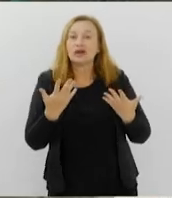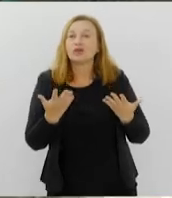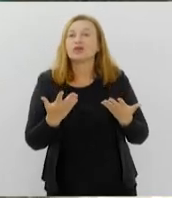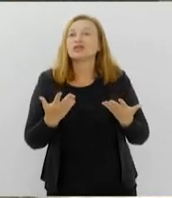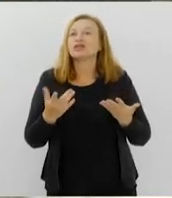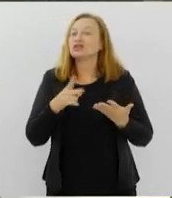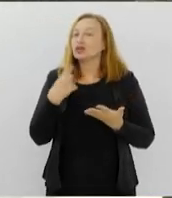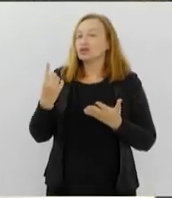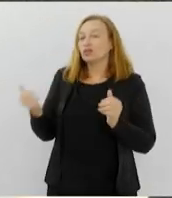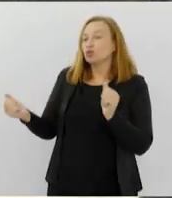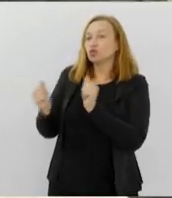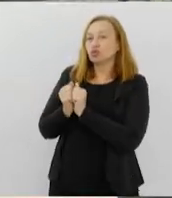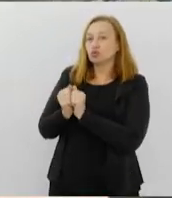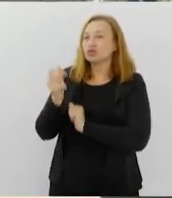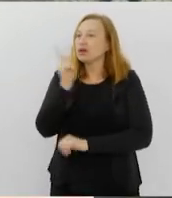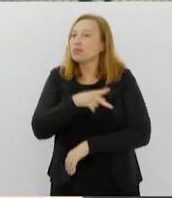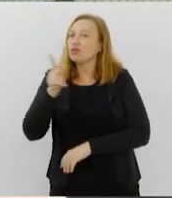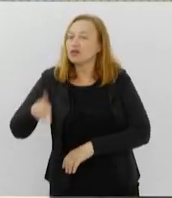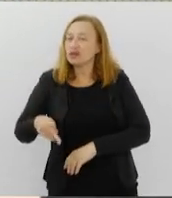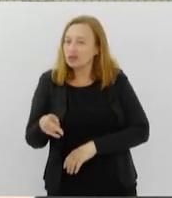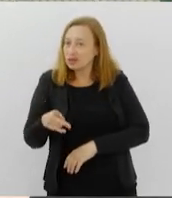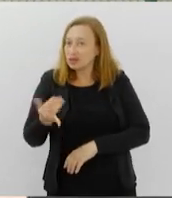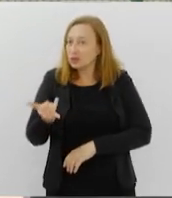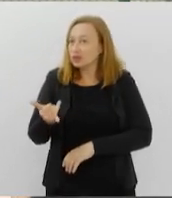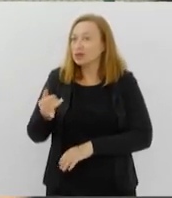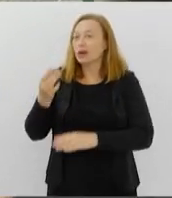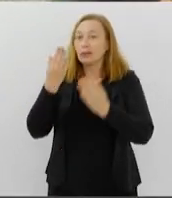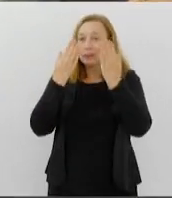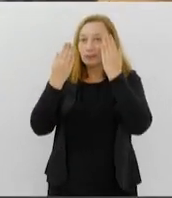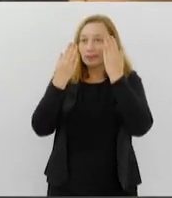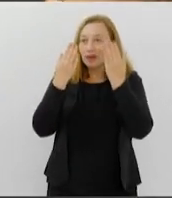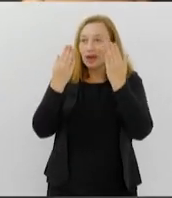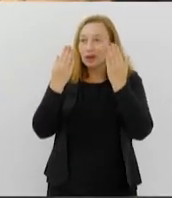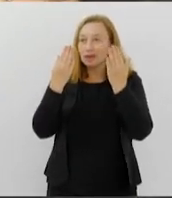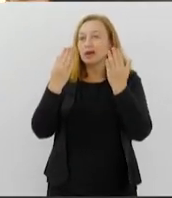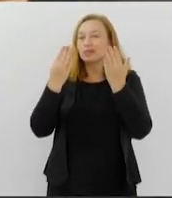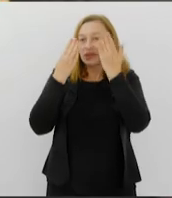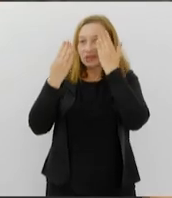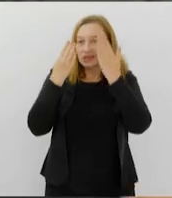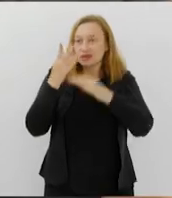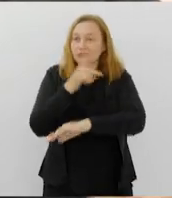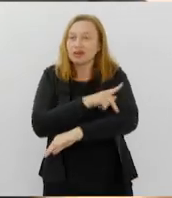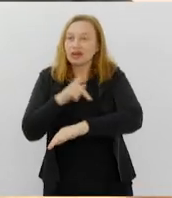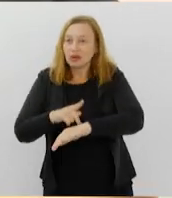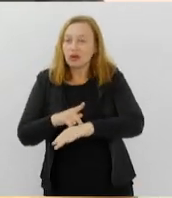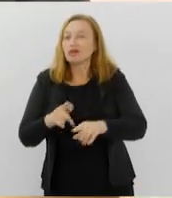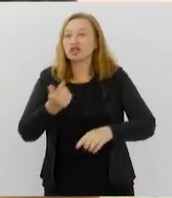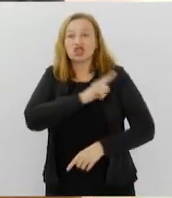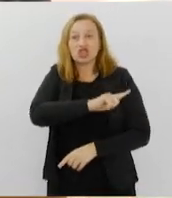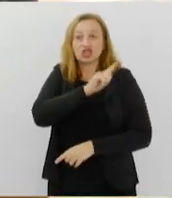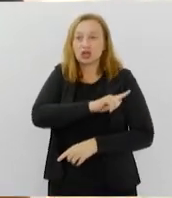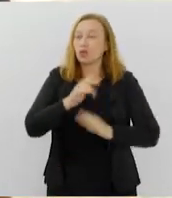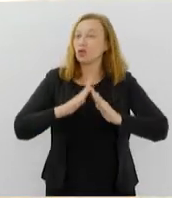nós estamos ao lado da professora, psicopedagoga, e também especialista em gestão escolar, Simone Roque.